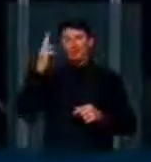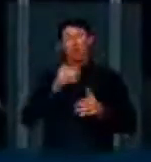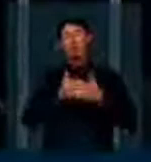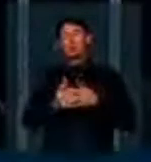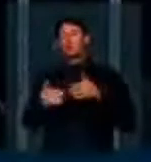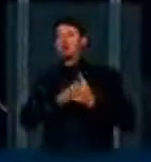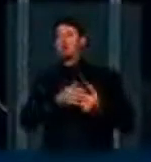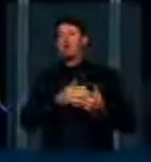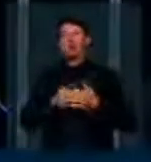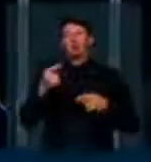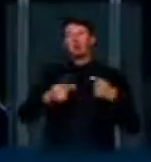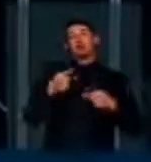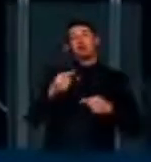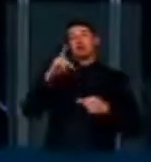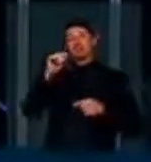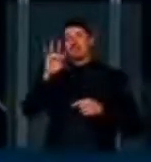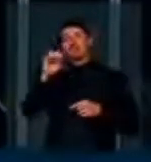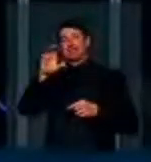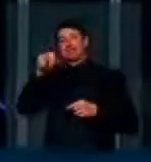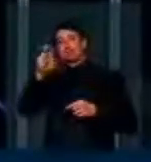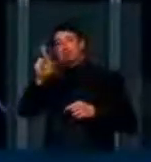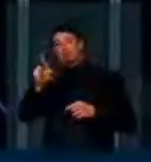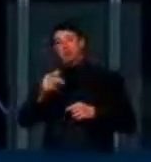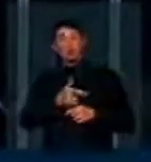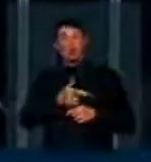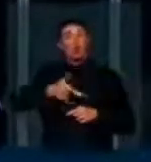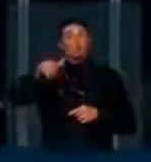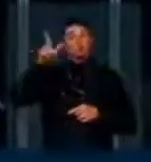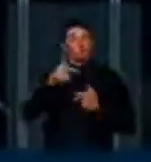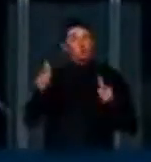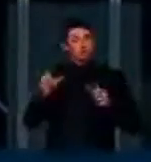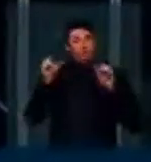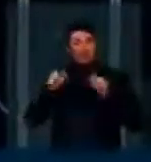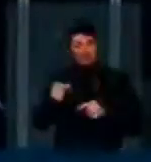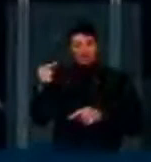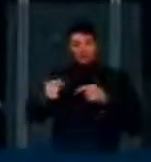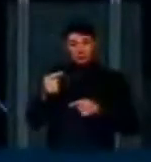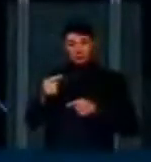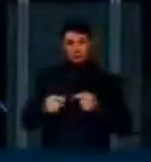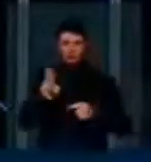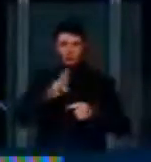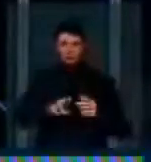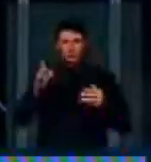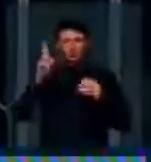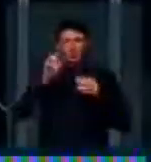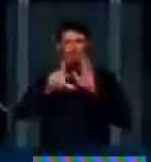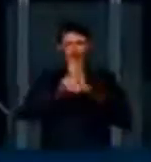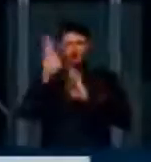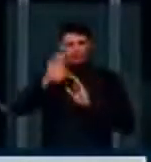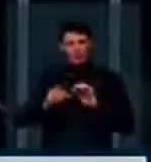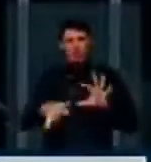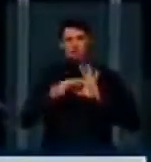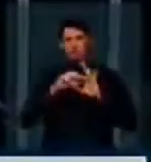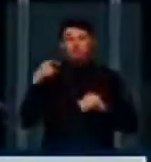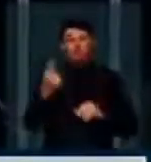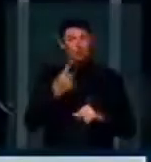Independente da discussão de data center, que é outra discussão, essa discussão sobre a aplicação da lei brasileira deve unir a